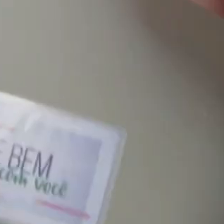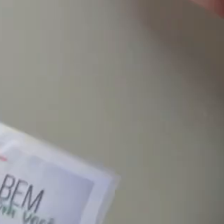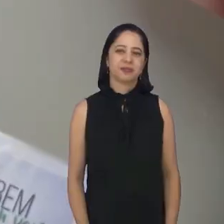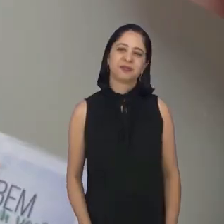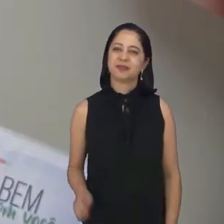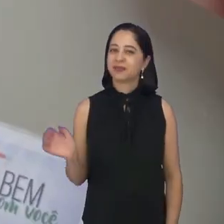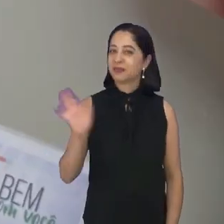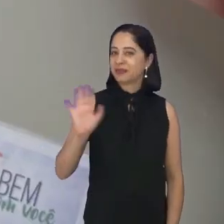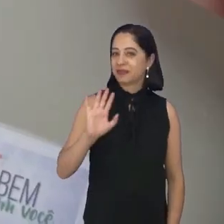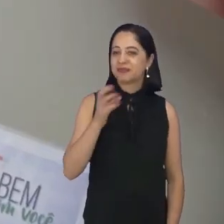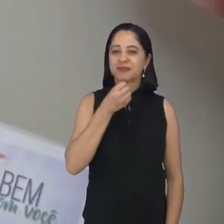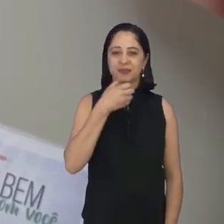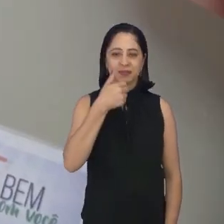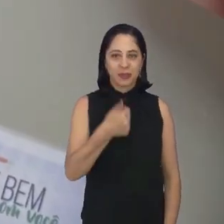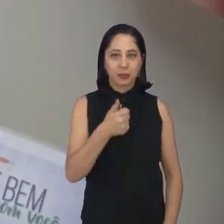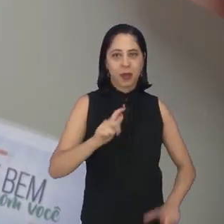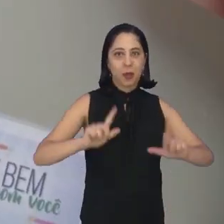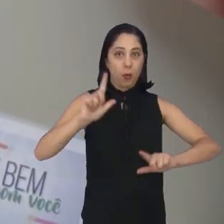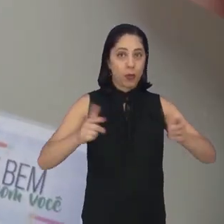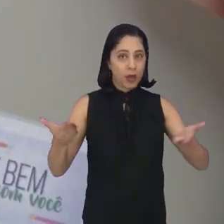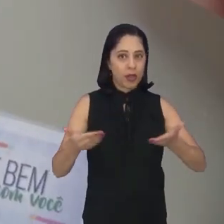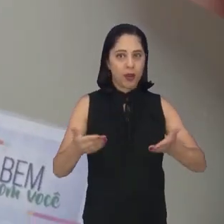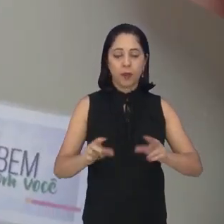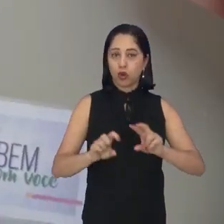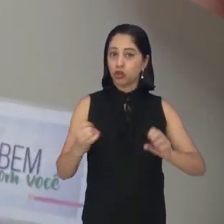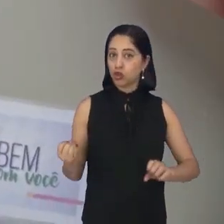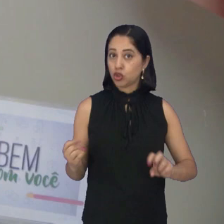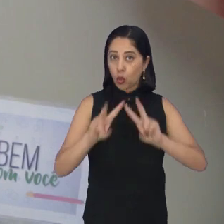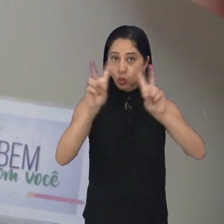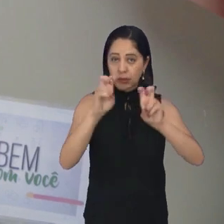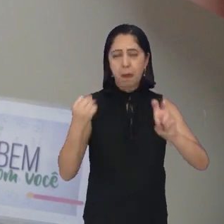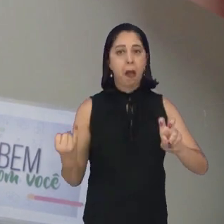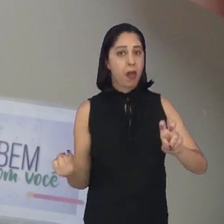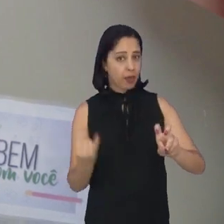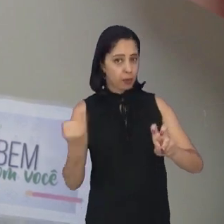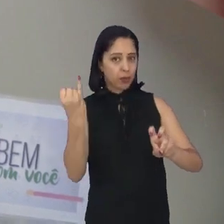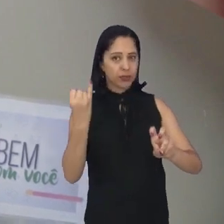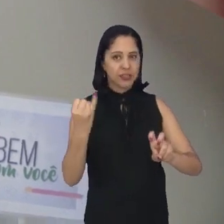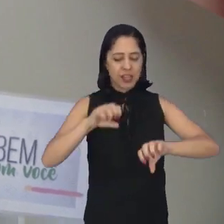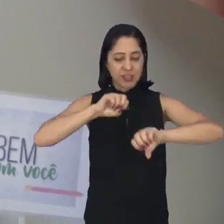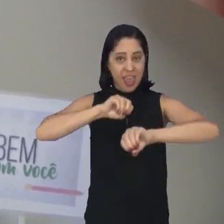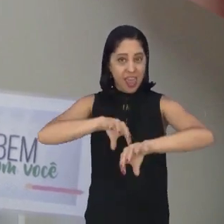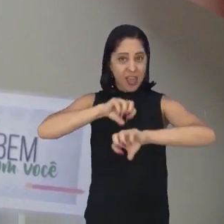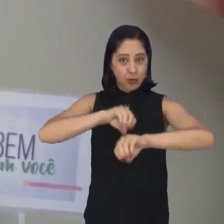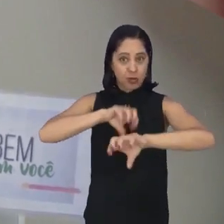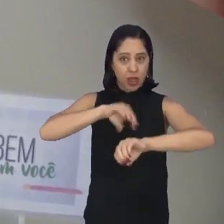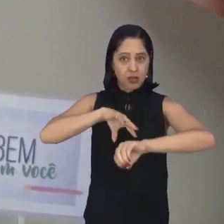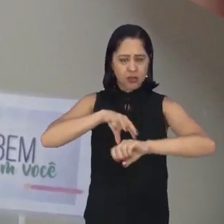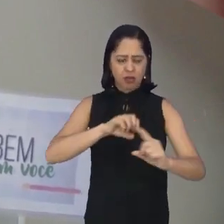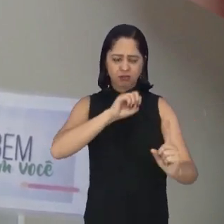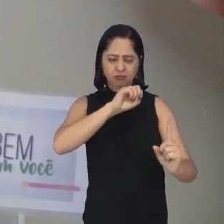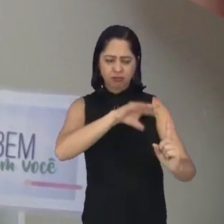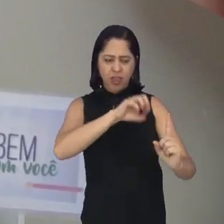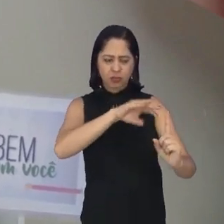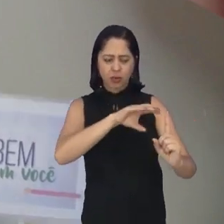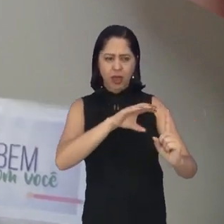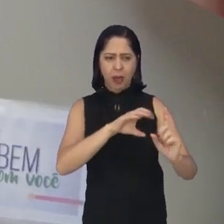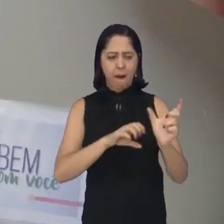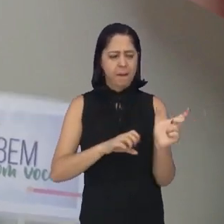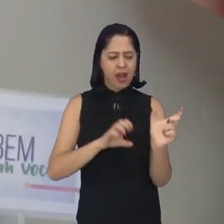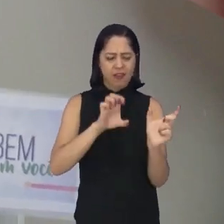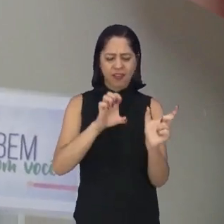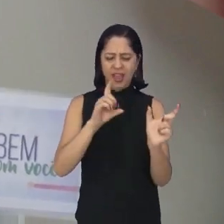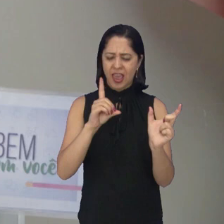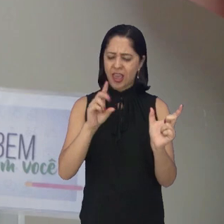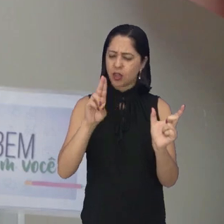Olá, tudo bem? O programa de hoje vai falar de um assunto muito importante, educação. Educar, tá aí uma